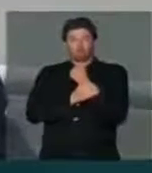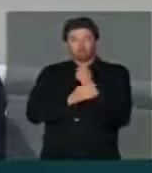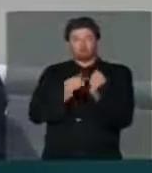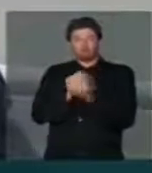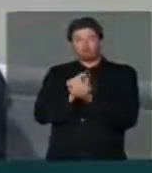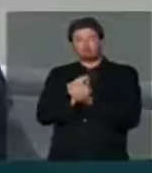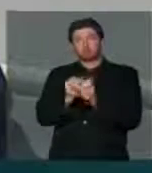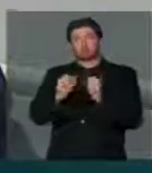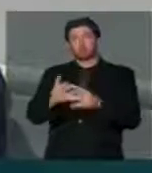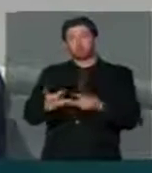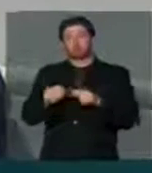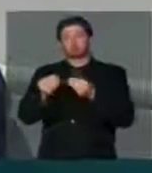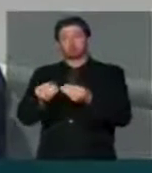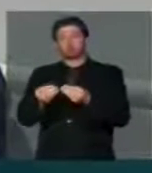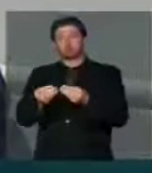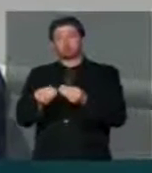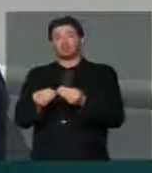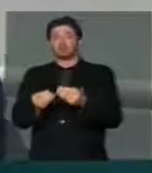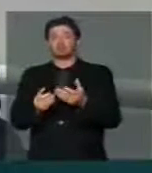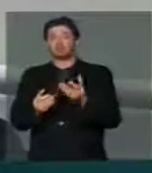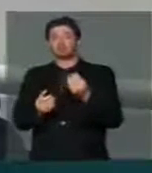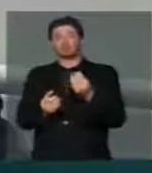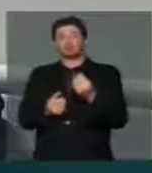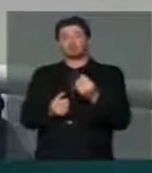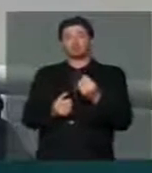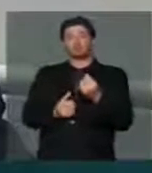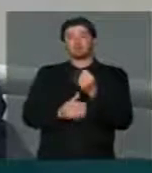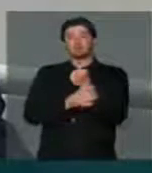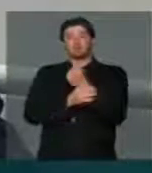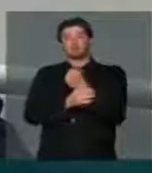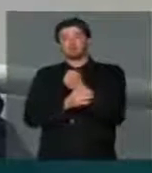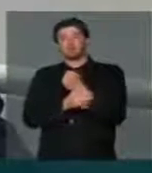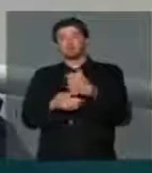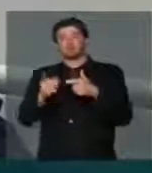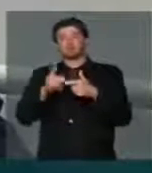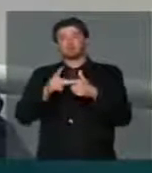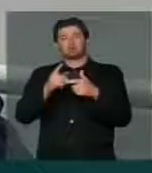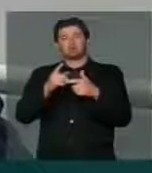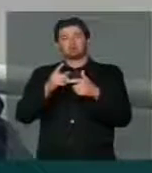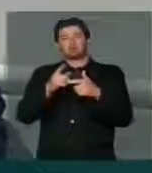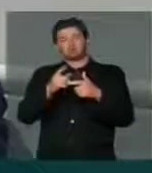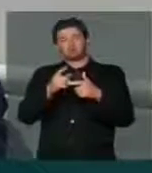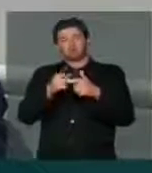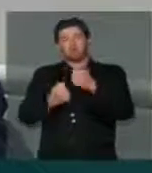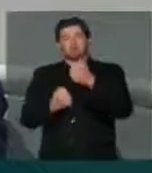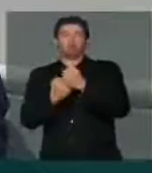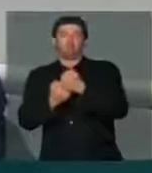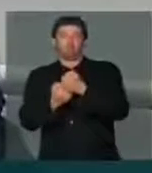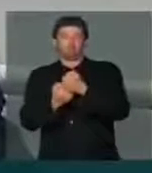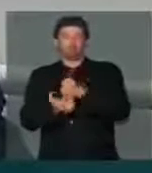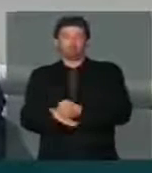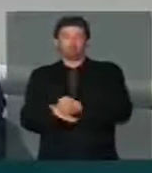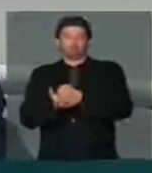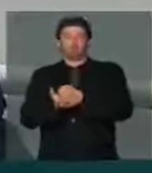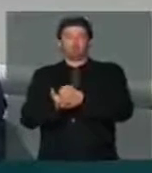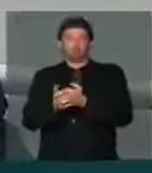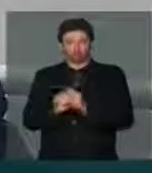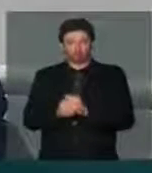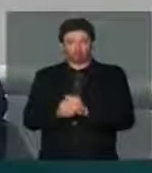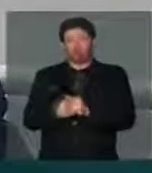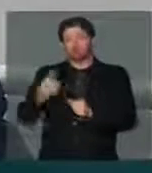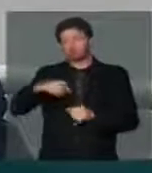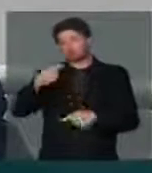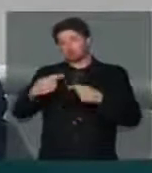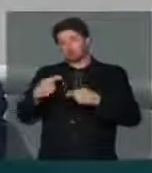oferecer um seguro para imprevistos, um seguro de suporte. Temos discutido essa